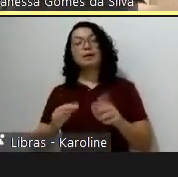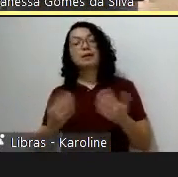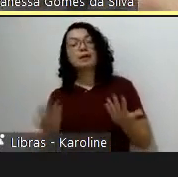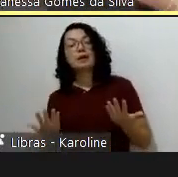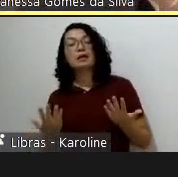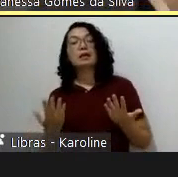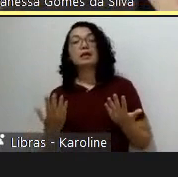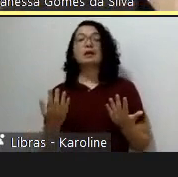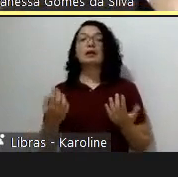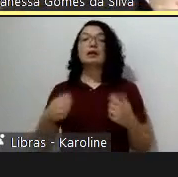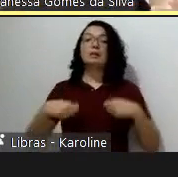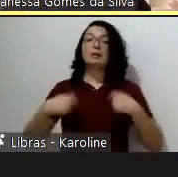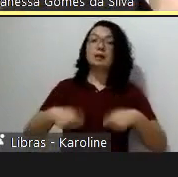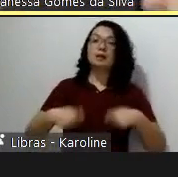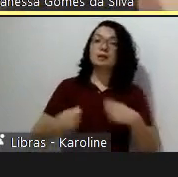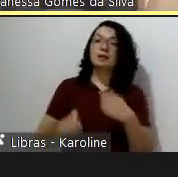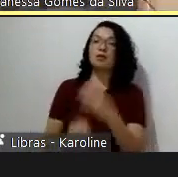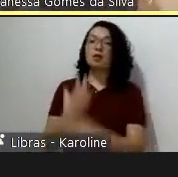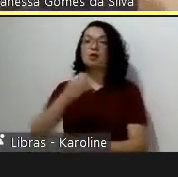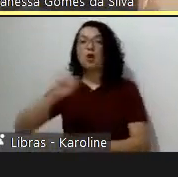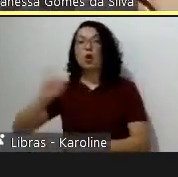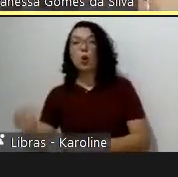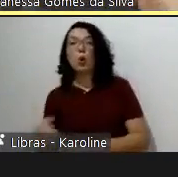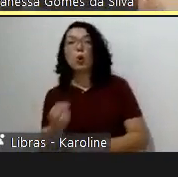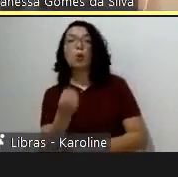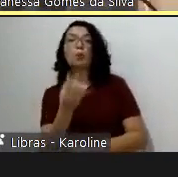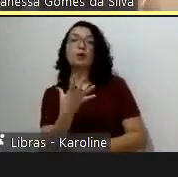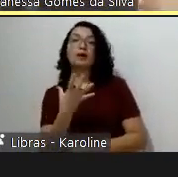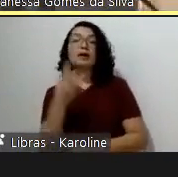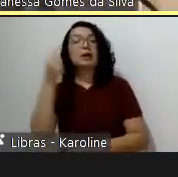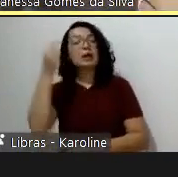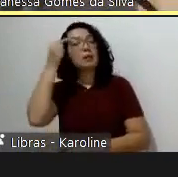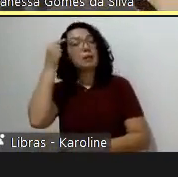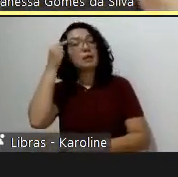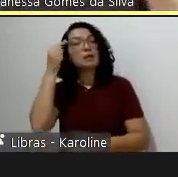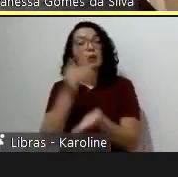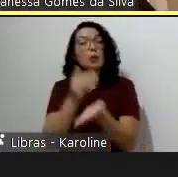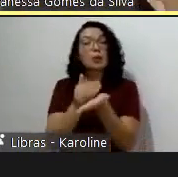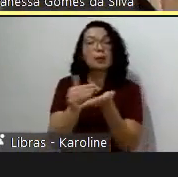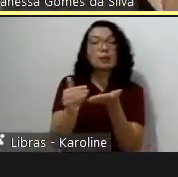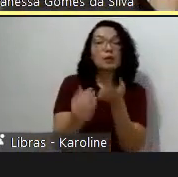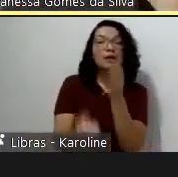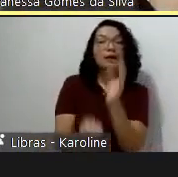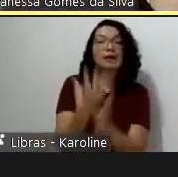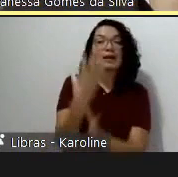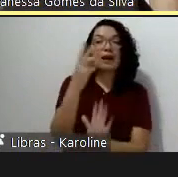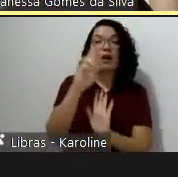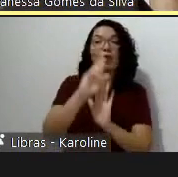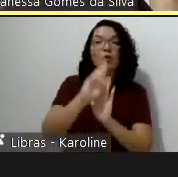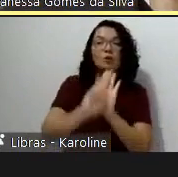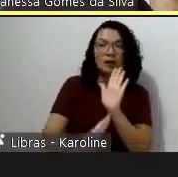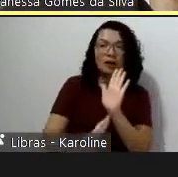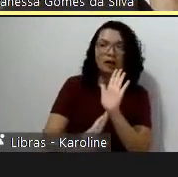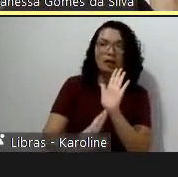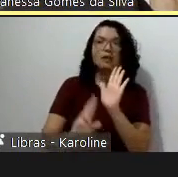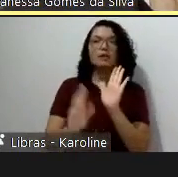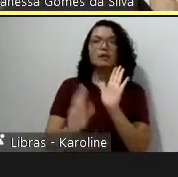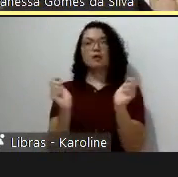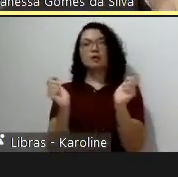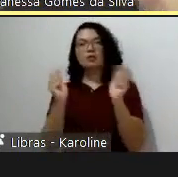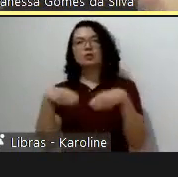de se fazer relatos de desempenho através de uma técnica mais objetiva do que o tratamento por